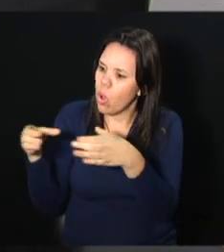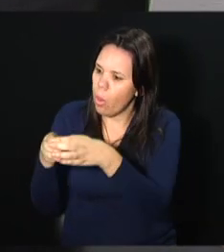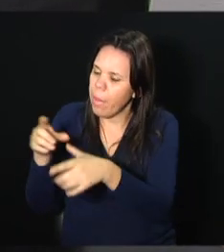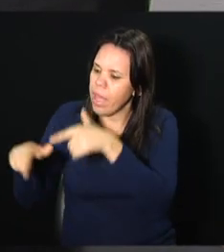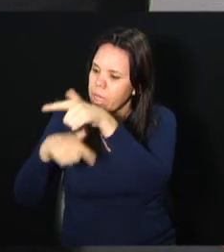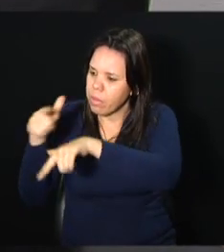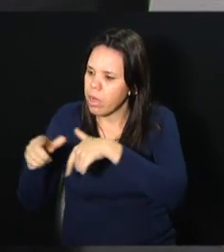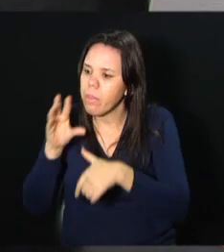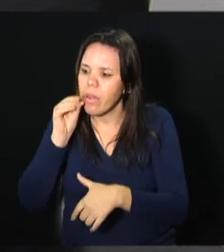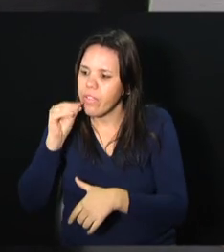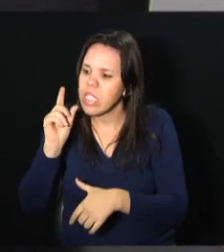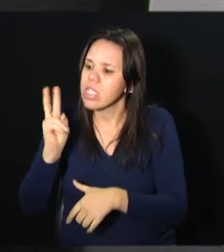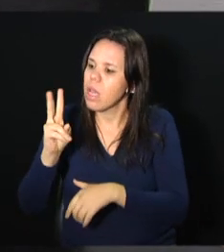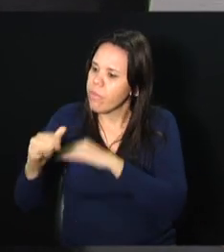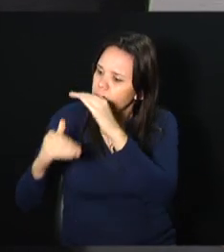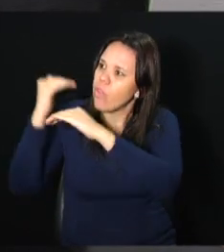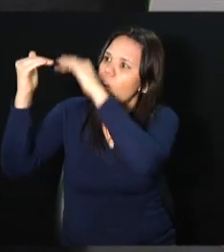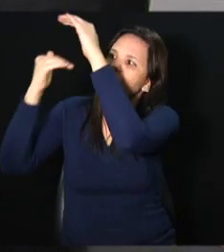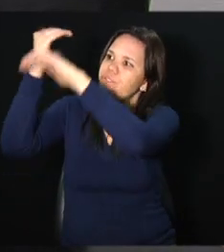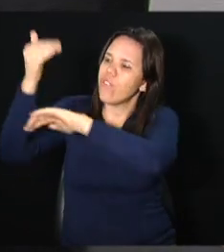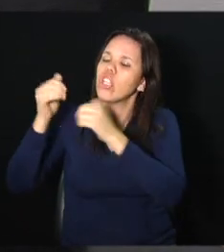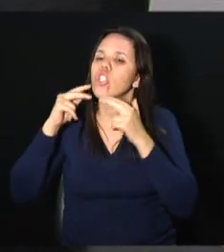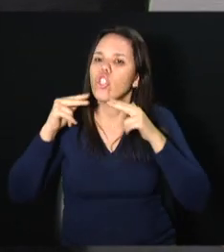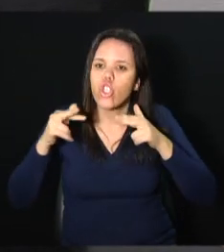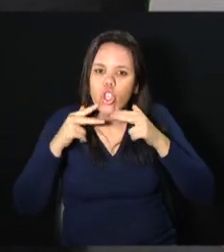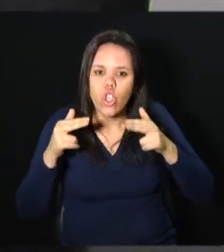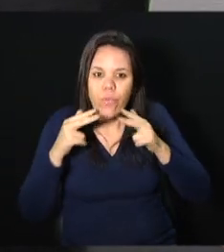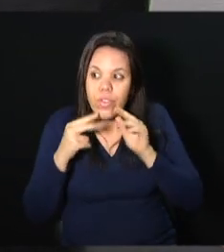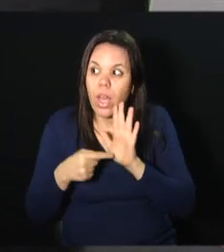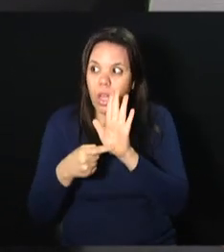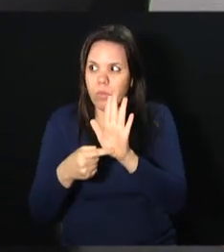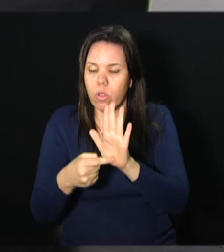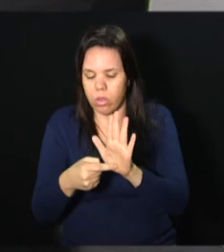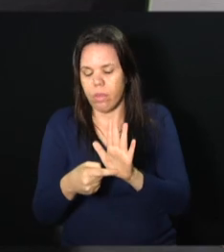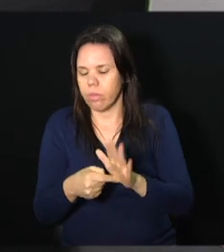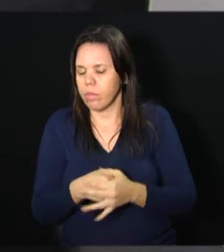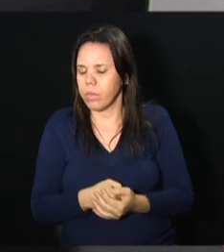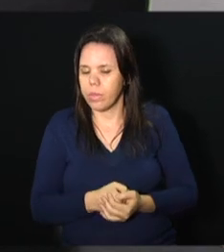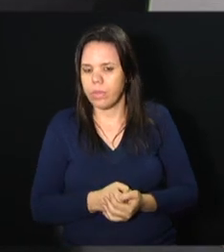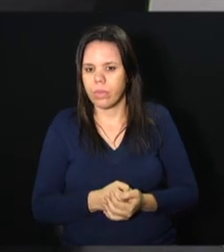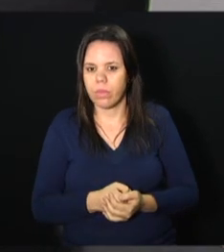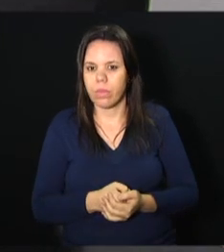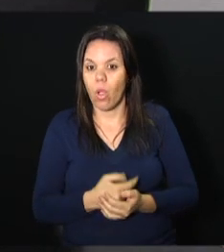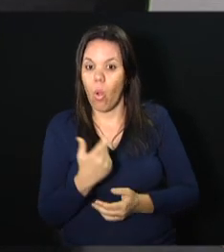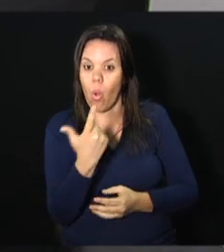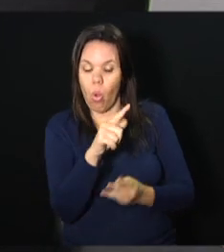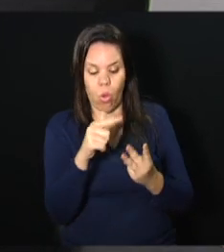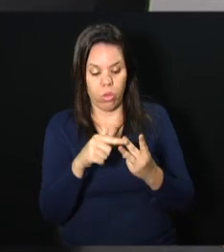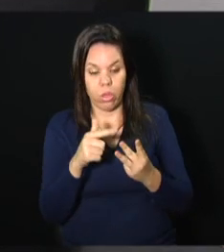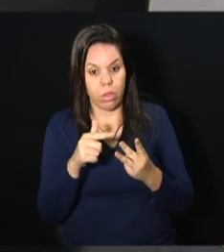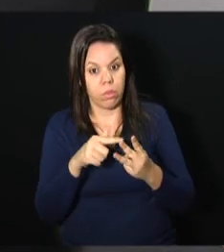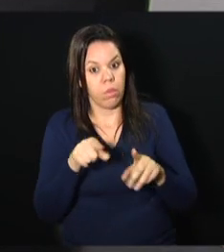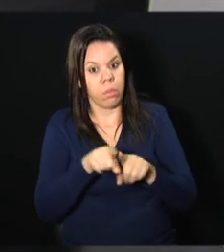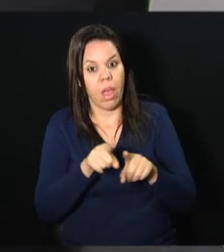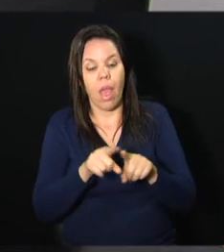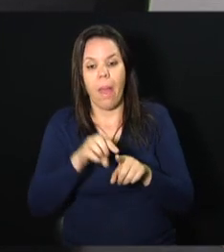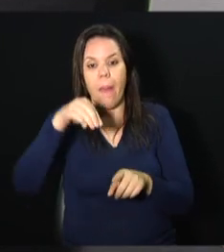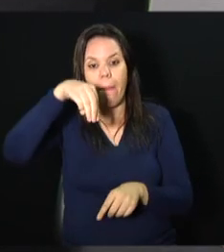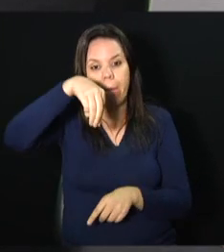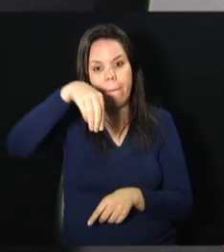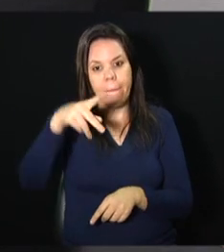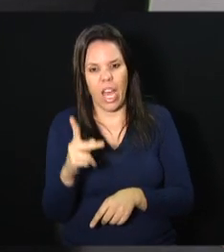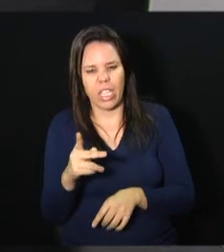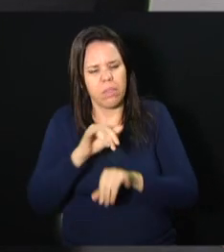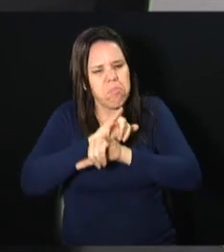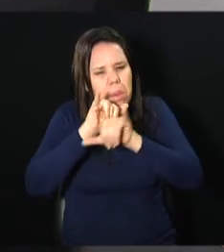os avanços e todas as modernidades que apareceram. Outro tripé é o marketing, que é o